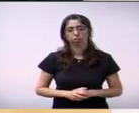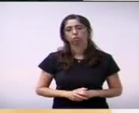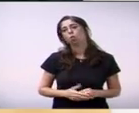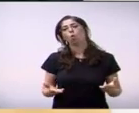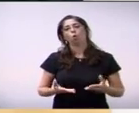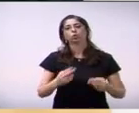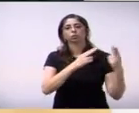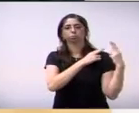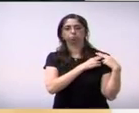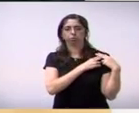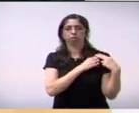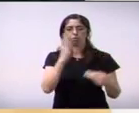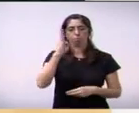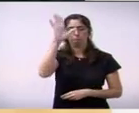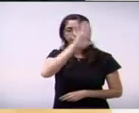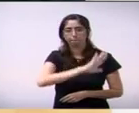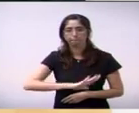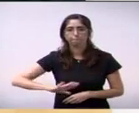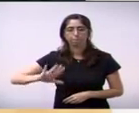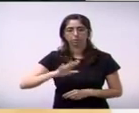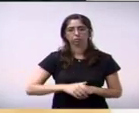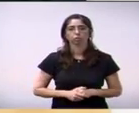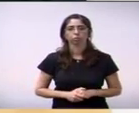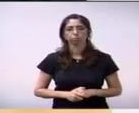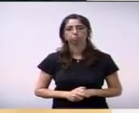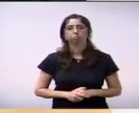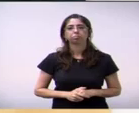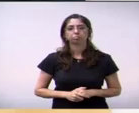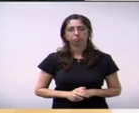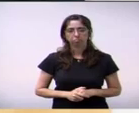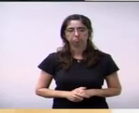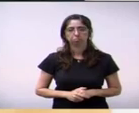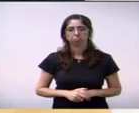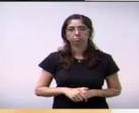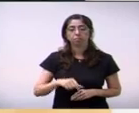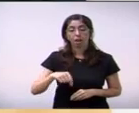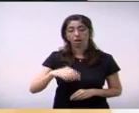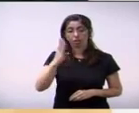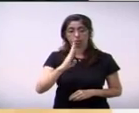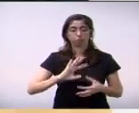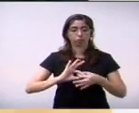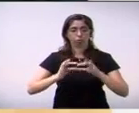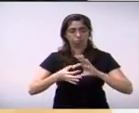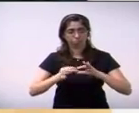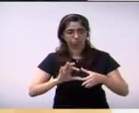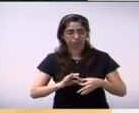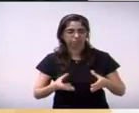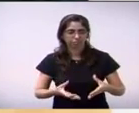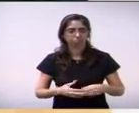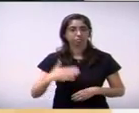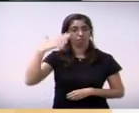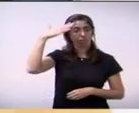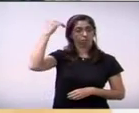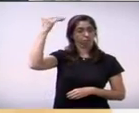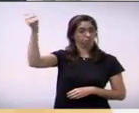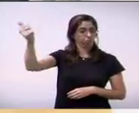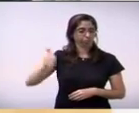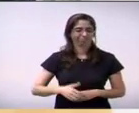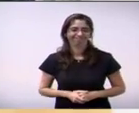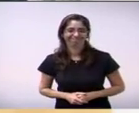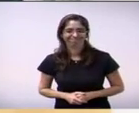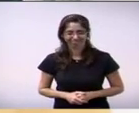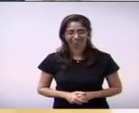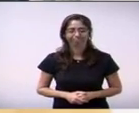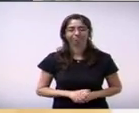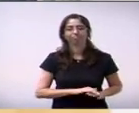brasileira em um dos maiores eventos do mundo que é as Olimpíadas senhor presidente também